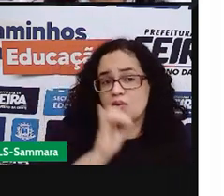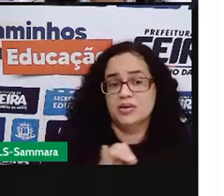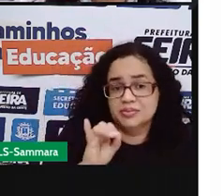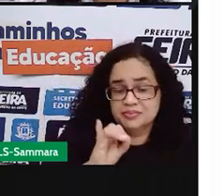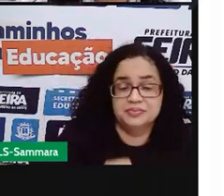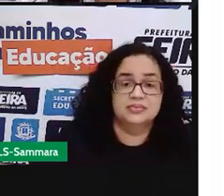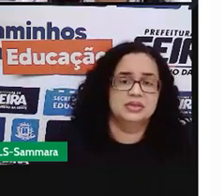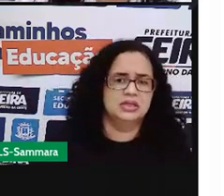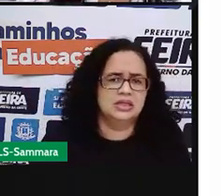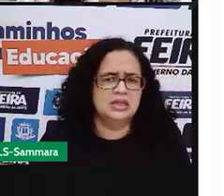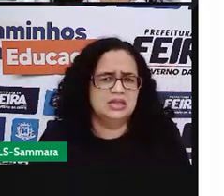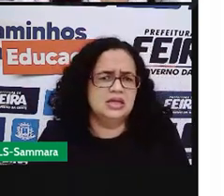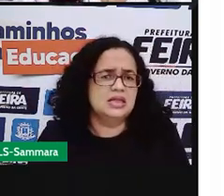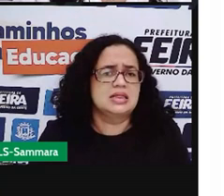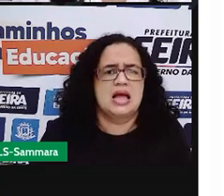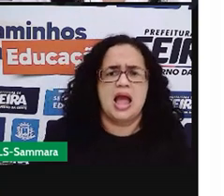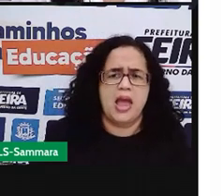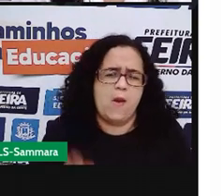oi.